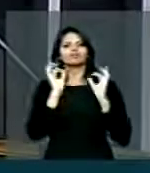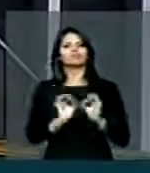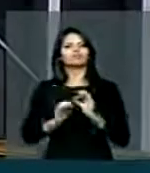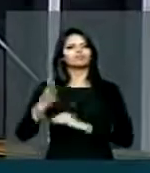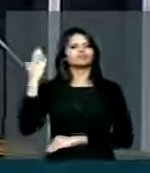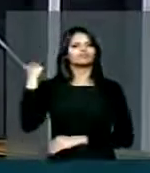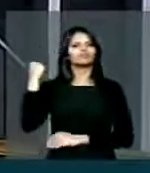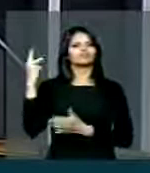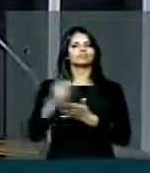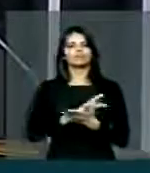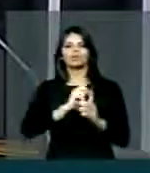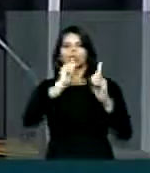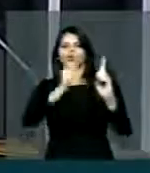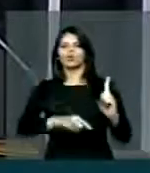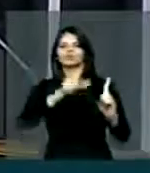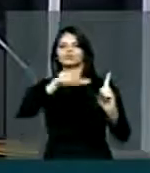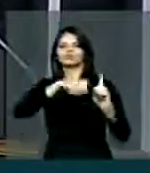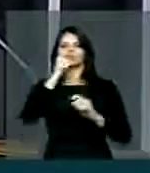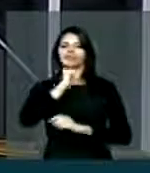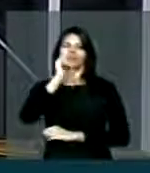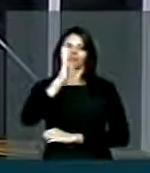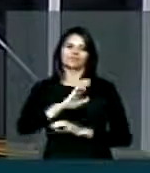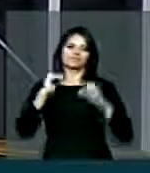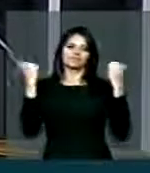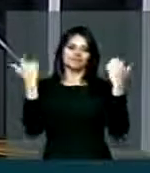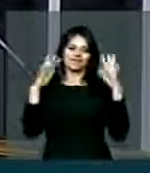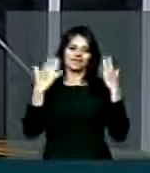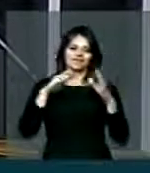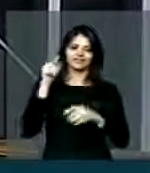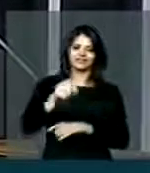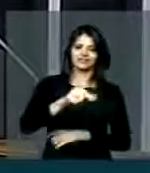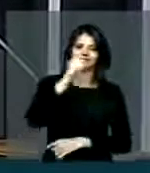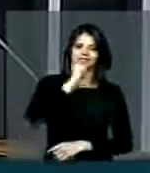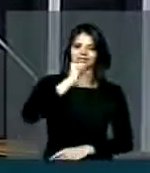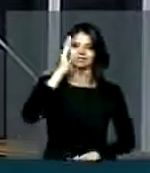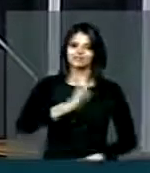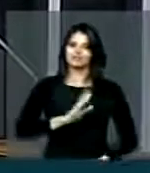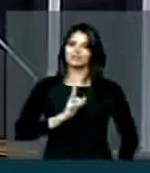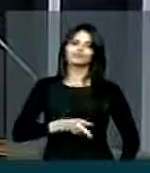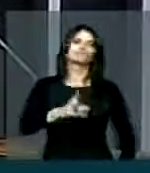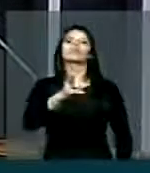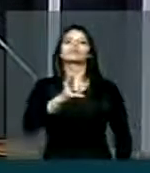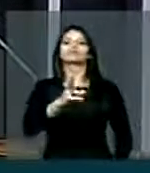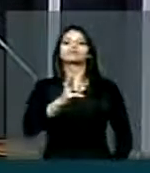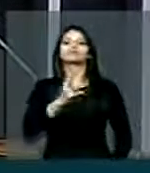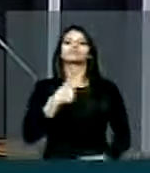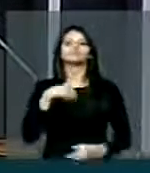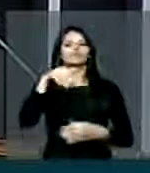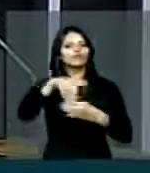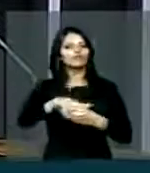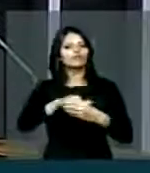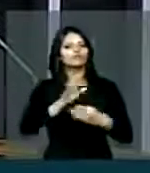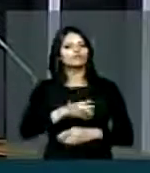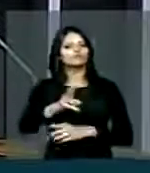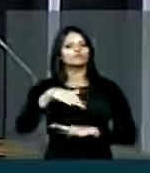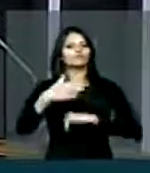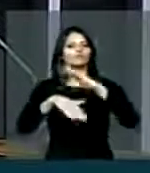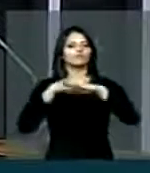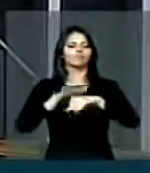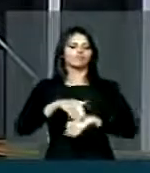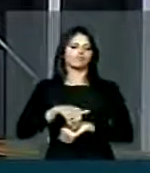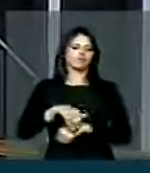que se praticava contra a mulher brasileira. Parabéns a você, mulher brasileira, e continue a votar cada vez mais,